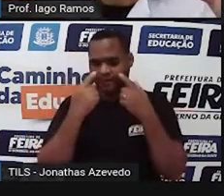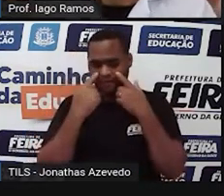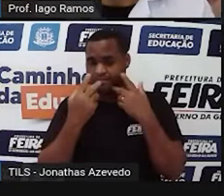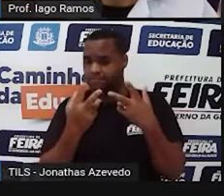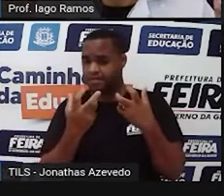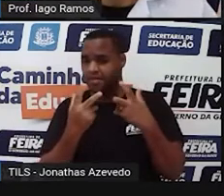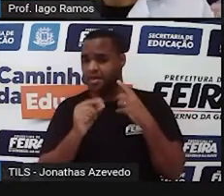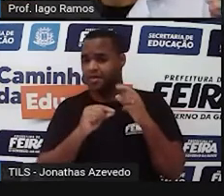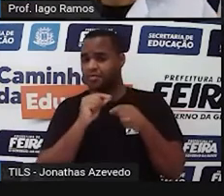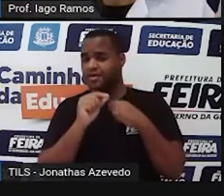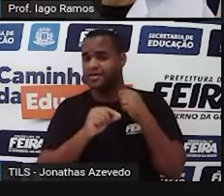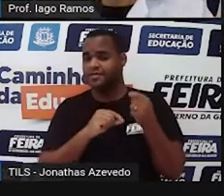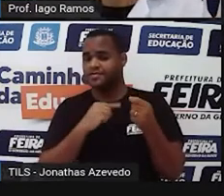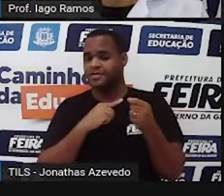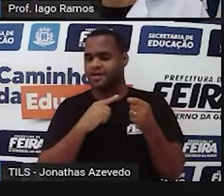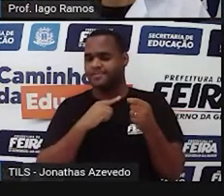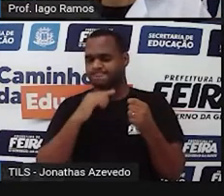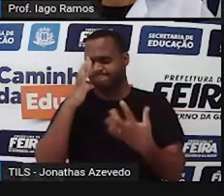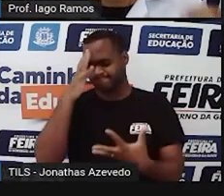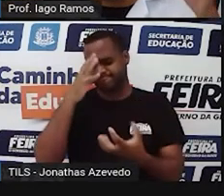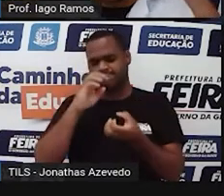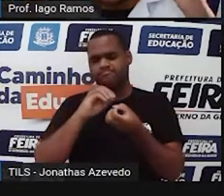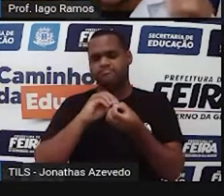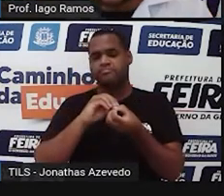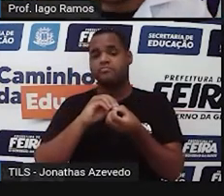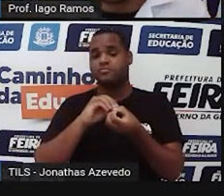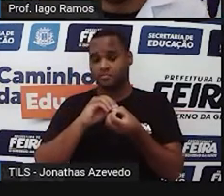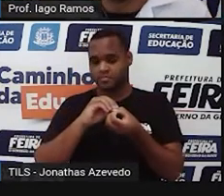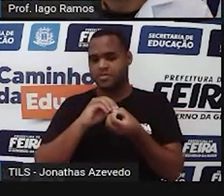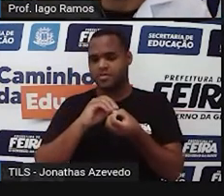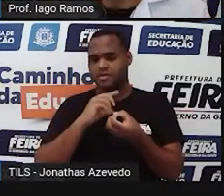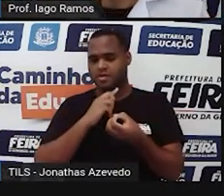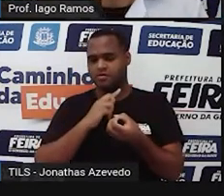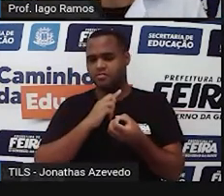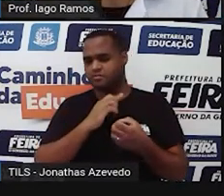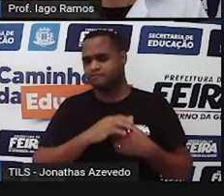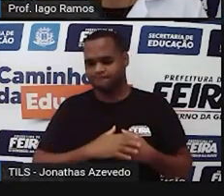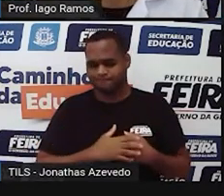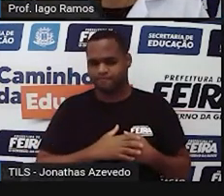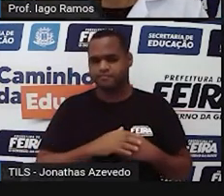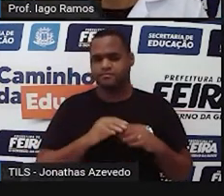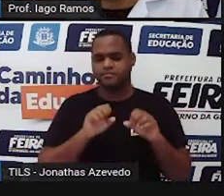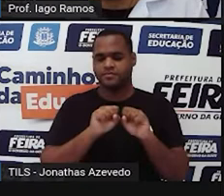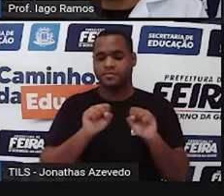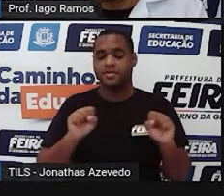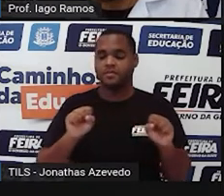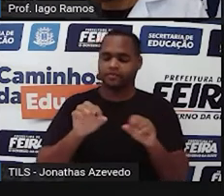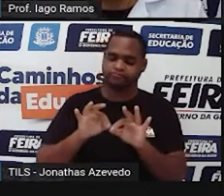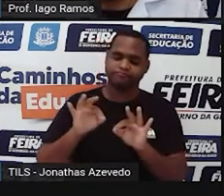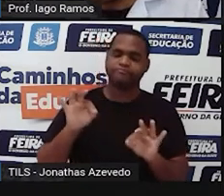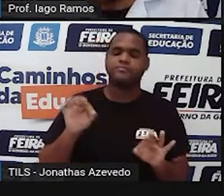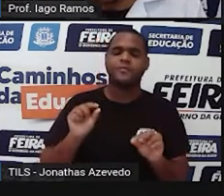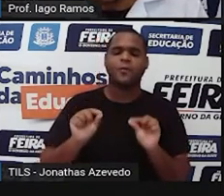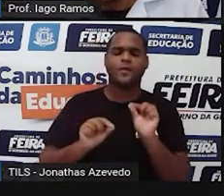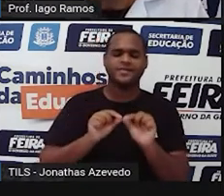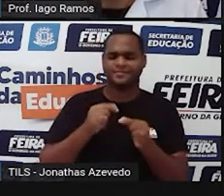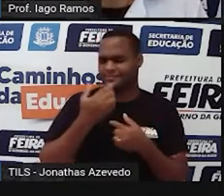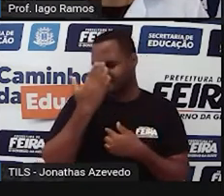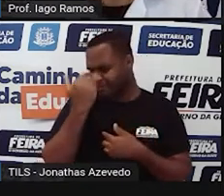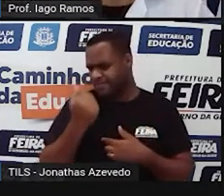captar a mensagem, se você conseguiu mesmo entender o que são sistemas de medidas, né?